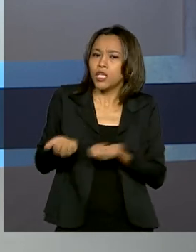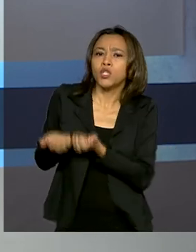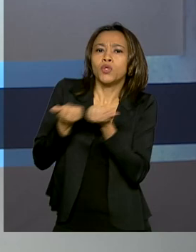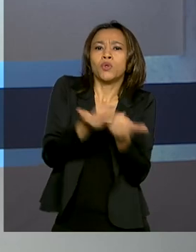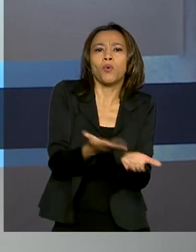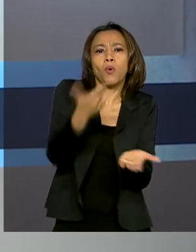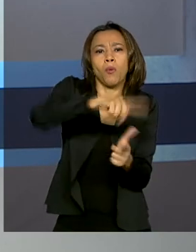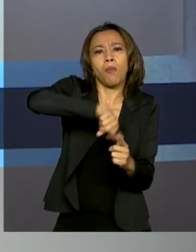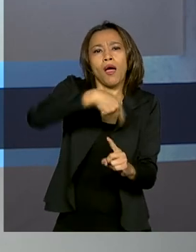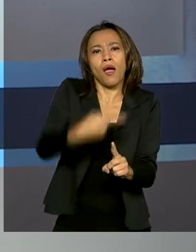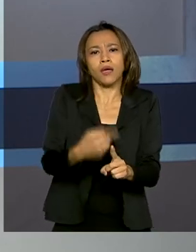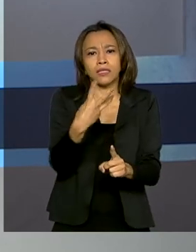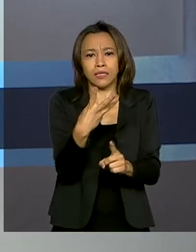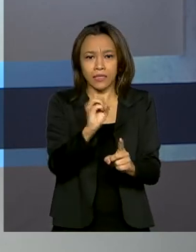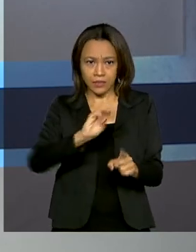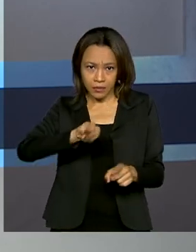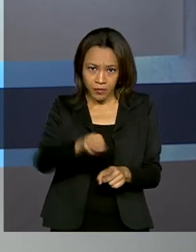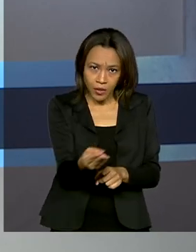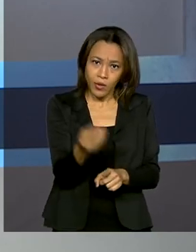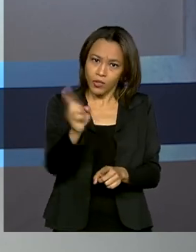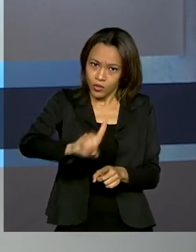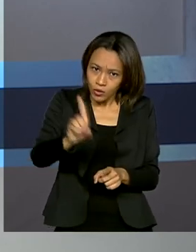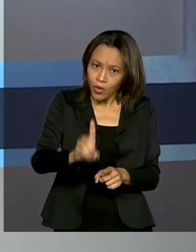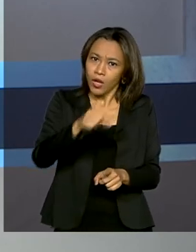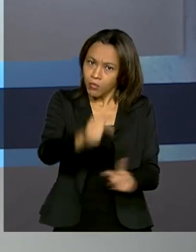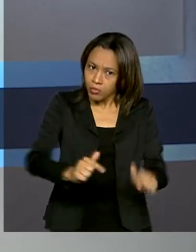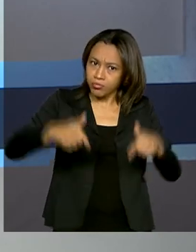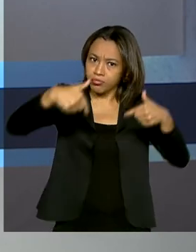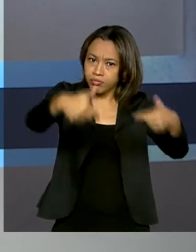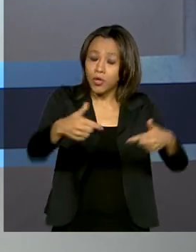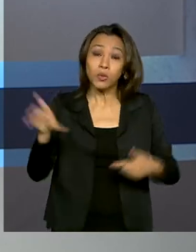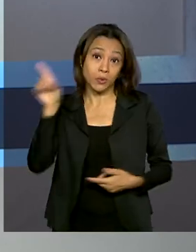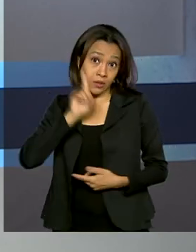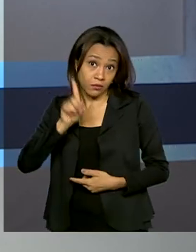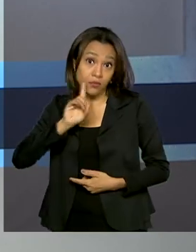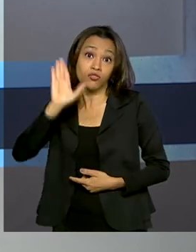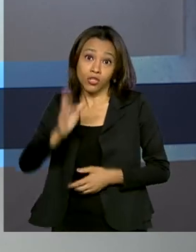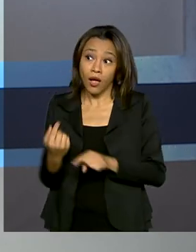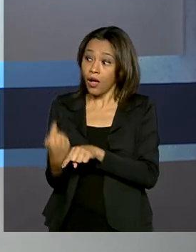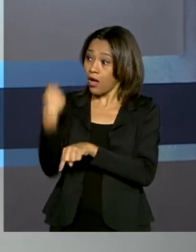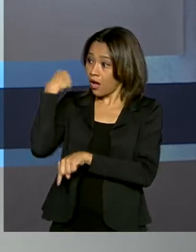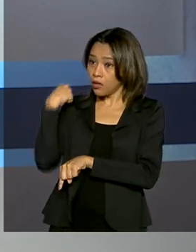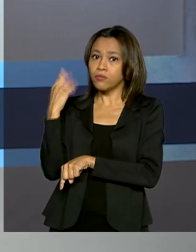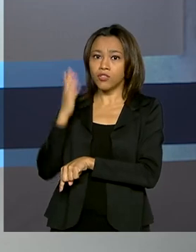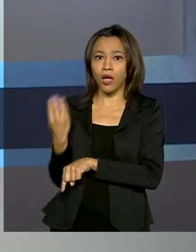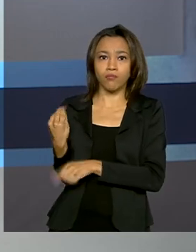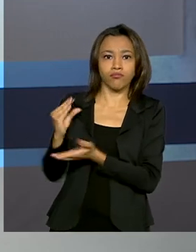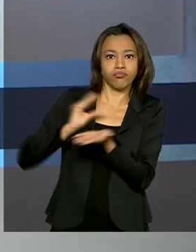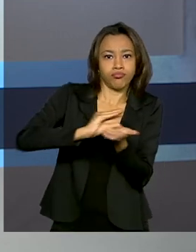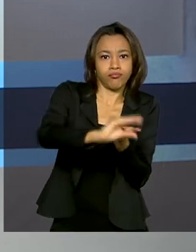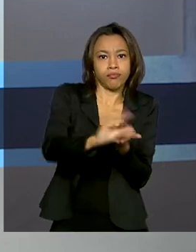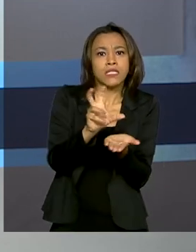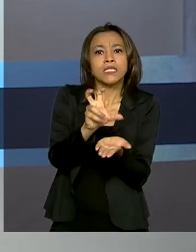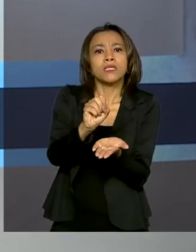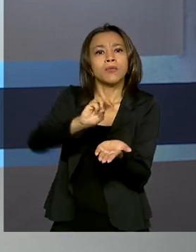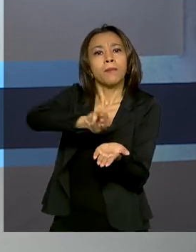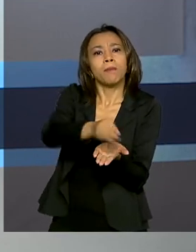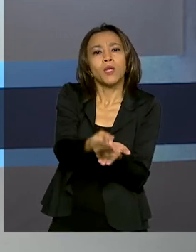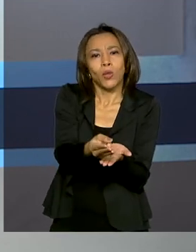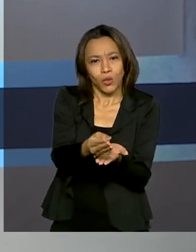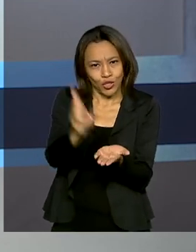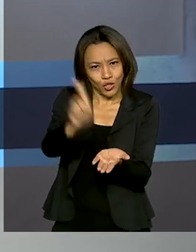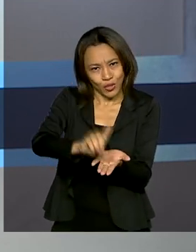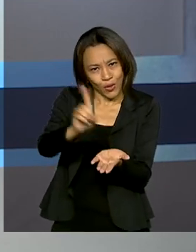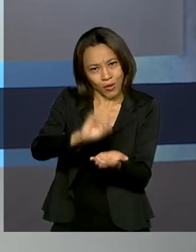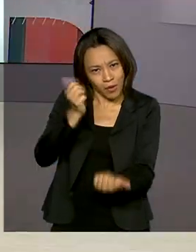30 milhões de dólares para a operação. Os Estados Unidos já tinham doado outros 50 milhões de dólares para a